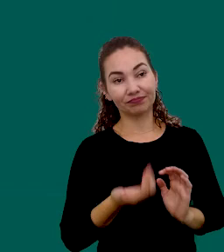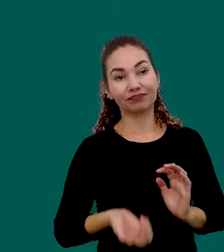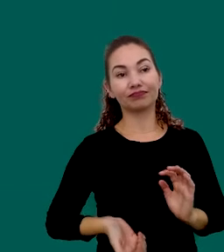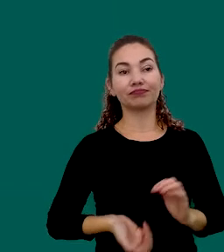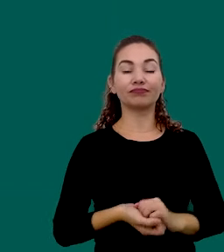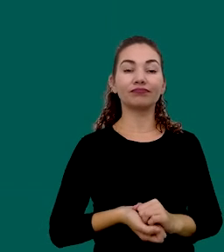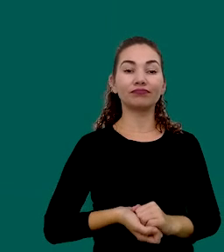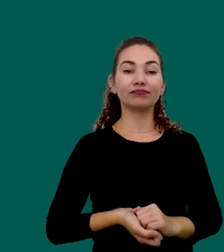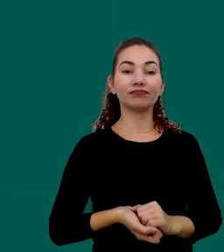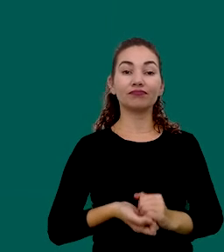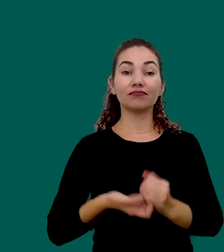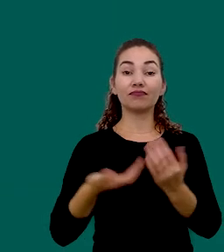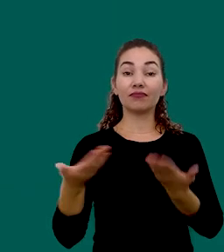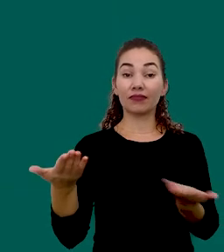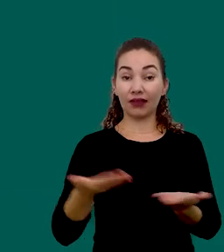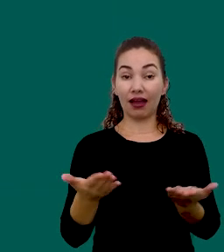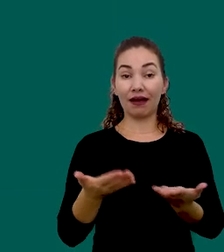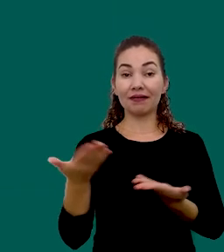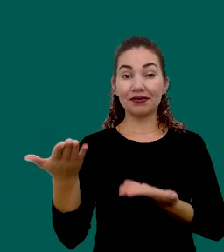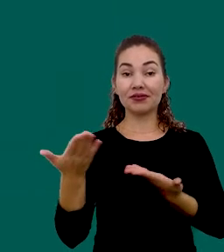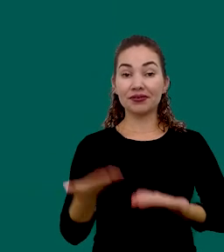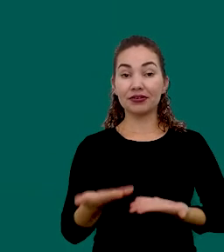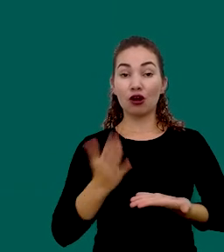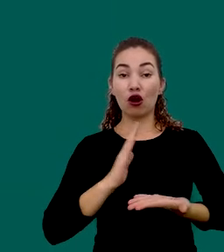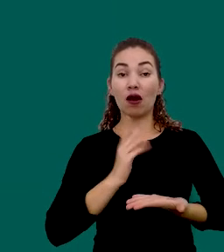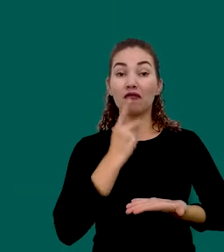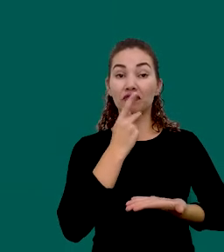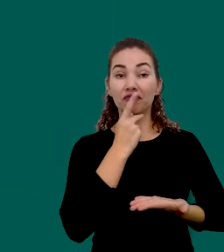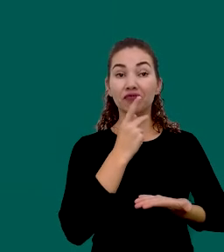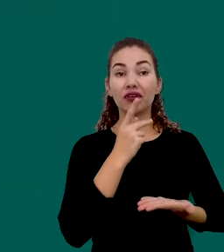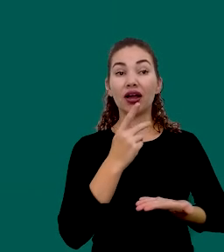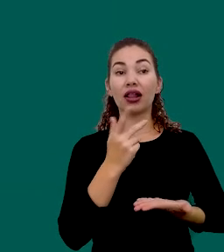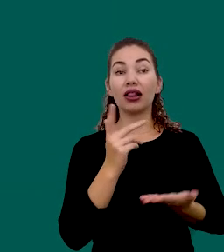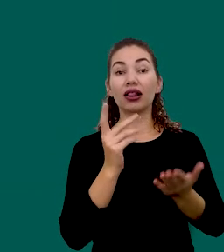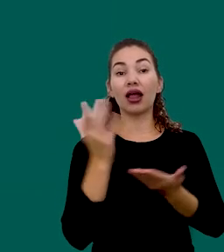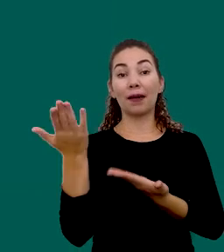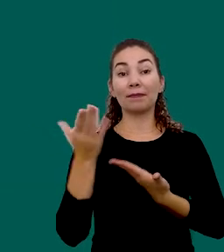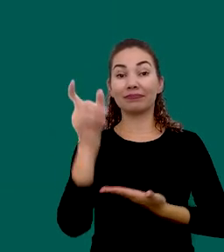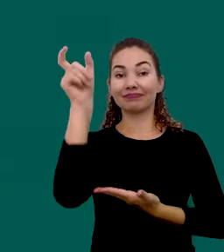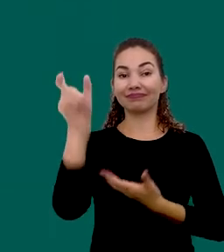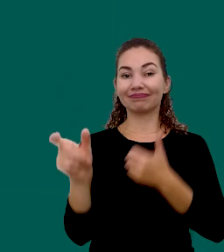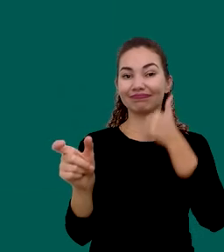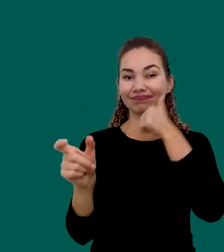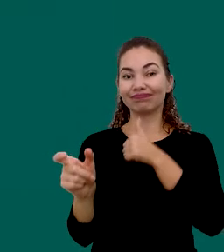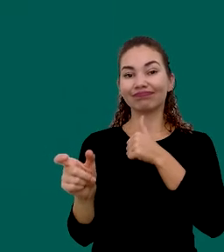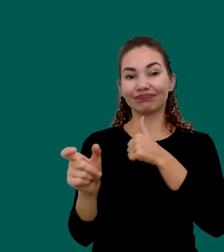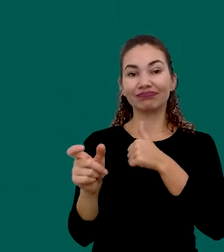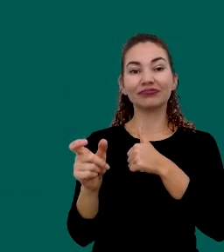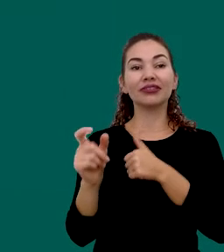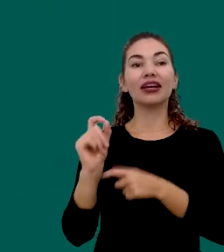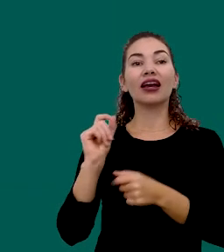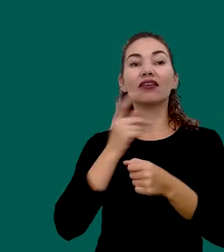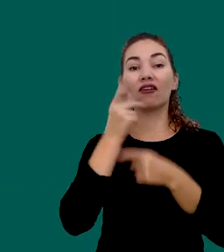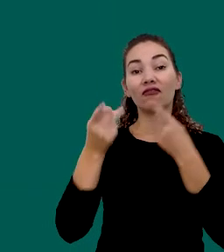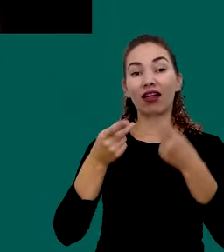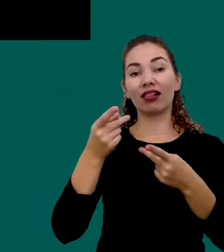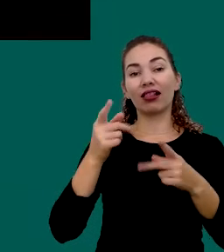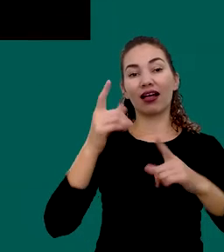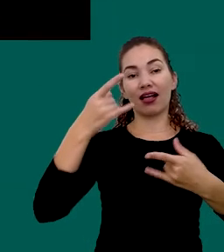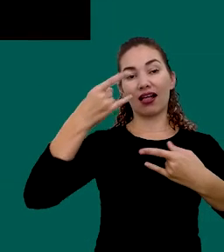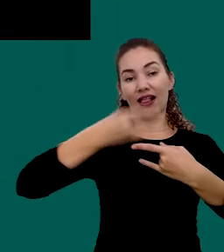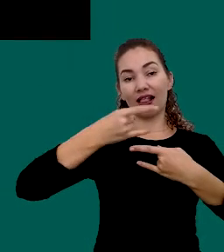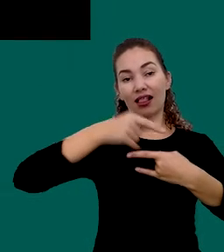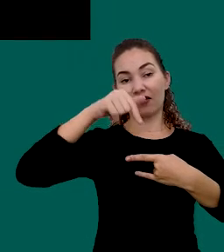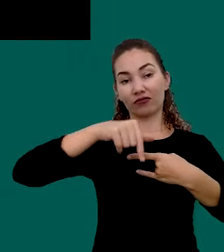Eu gostaria Agora Então De passar A palavra Para a nossa Convidada E ministrante Da live De hoje